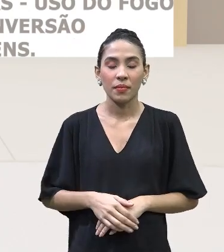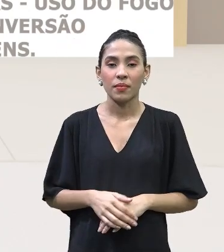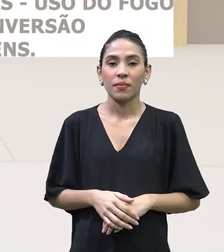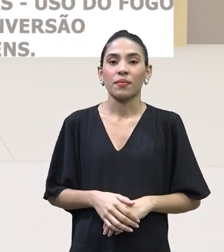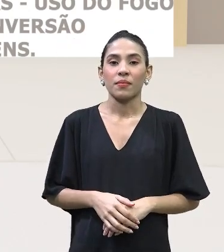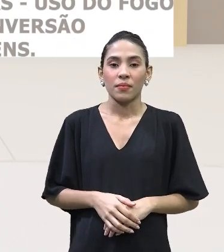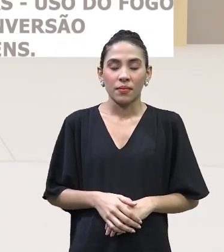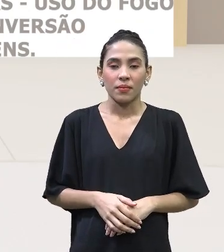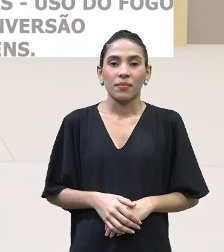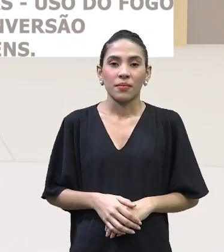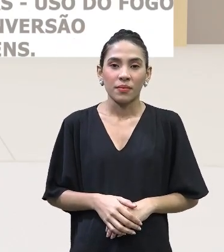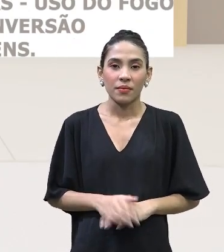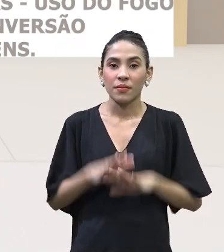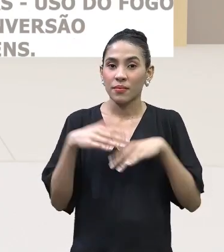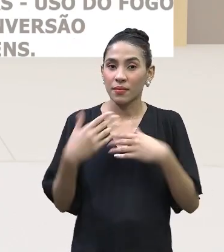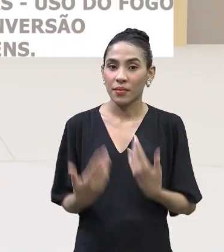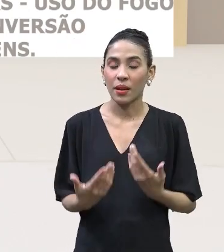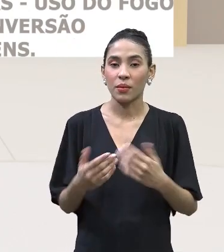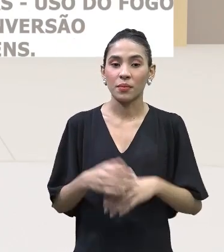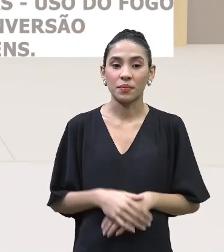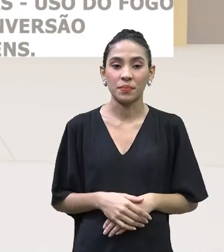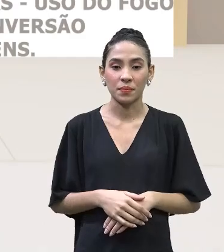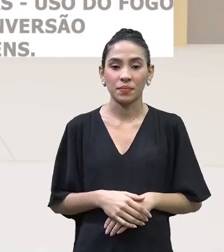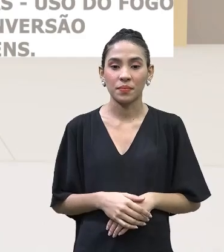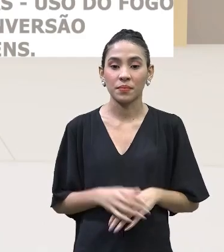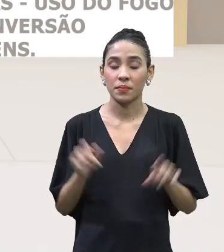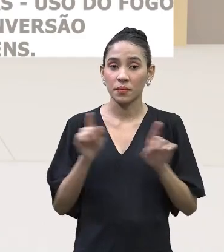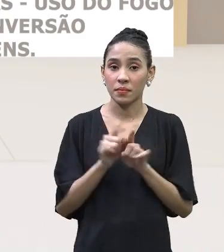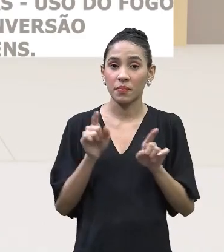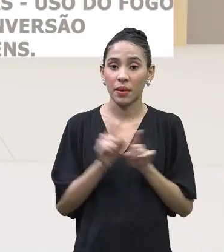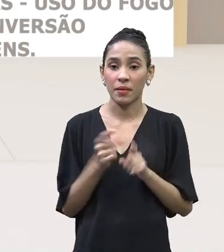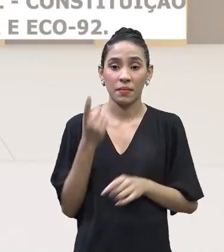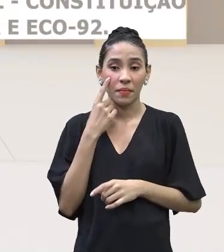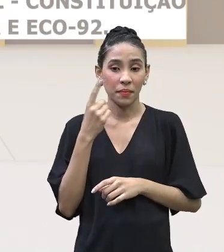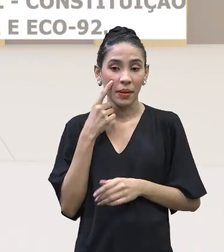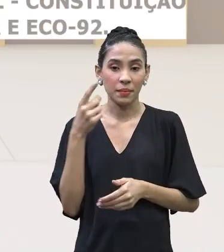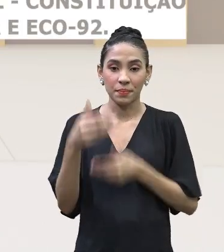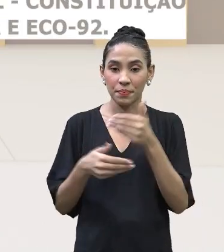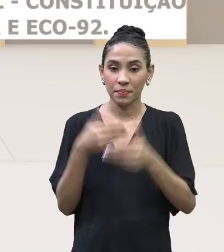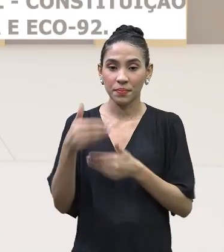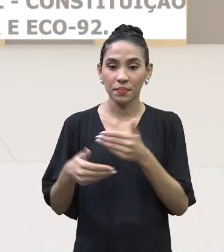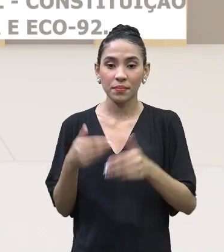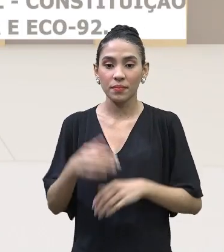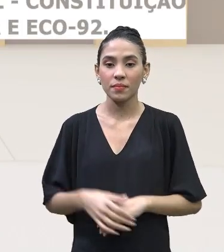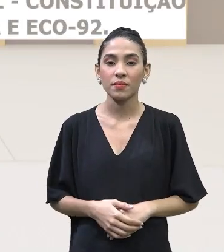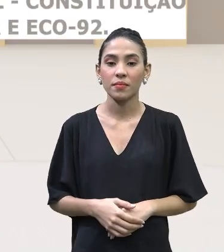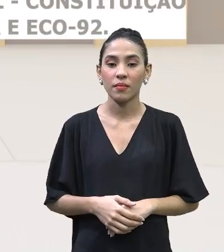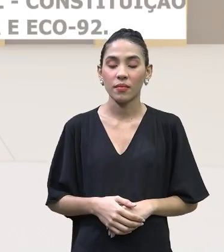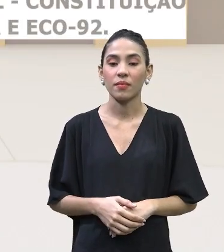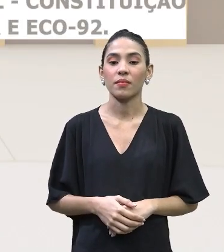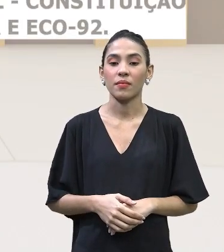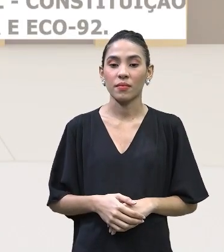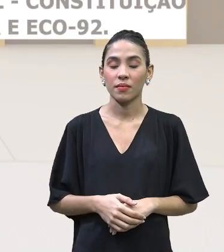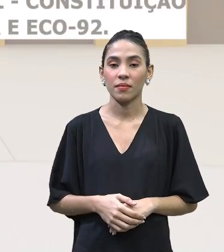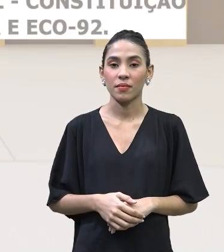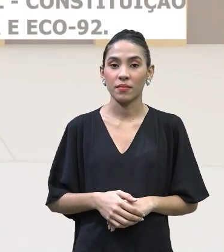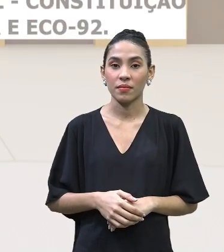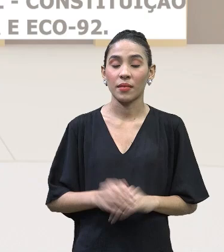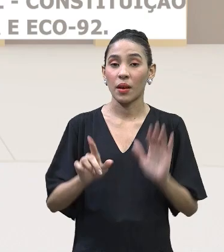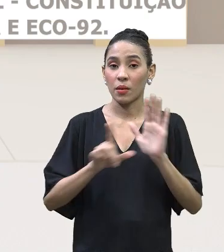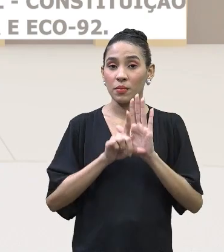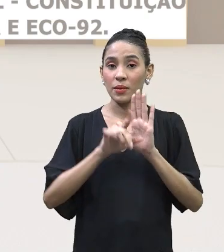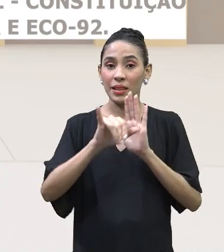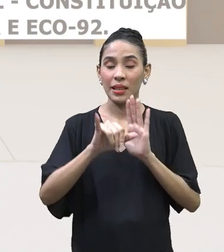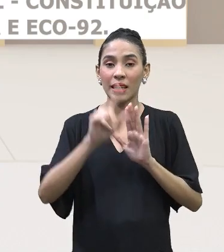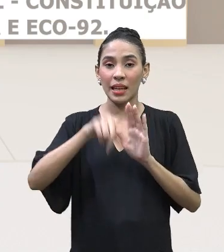grandes latifúndios. E aí, nossa última etapa, professor, então, que a gente verifica ao longo dessa evolução, a gente chega nos marcos legais,